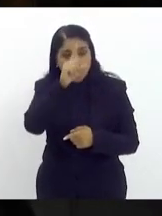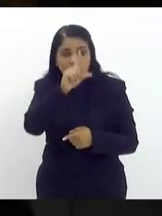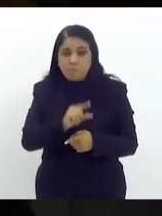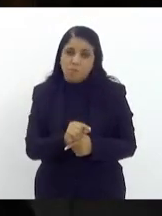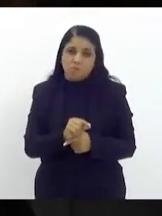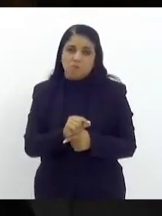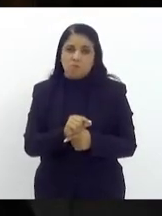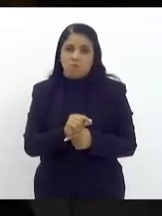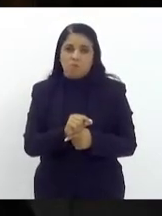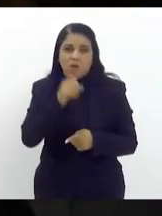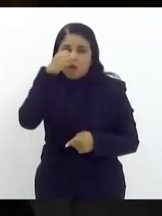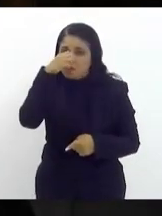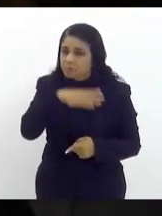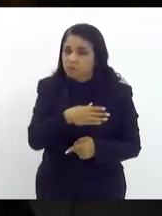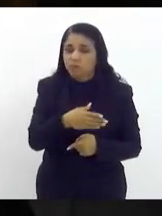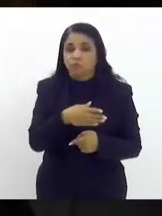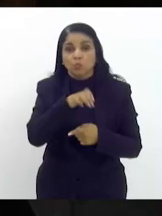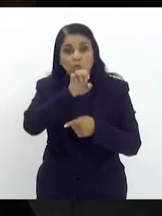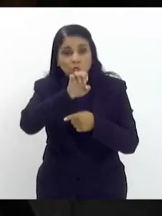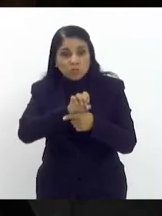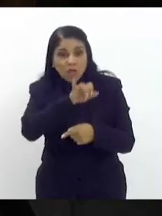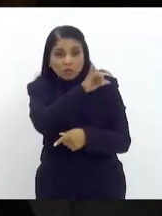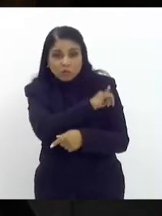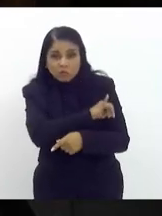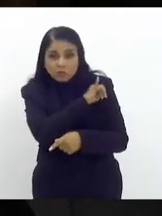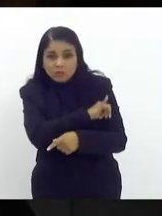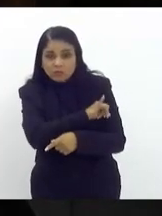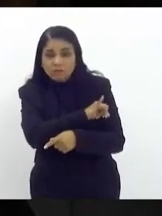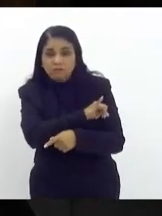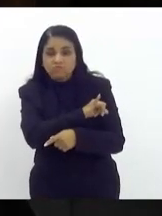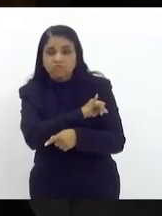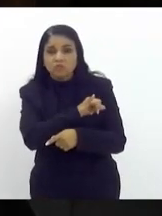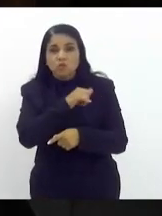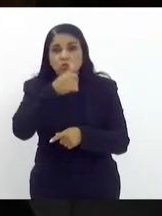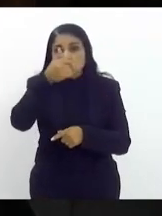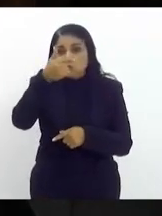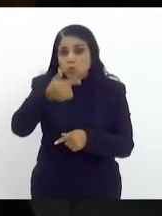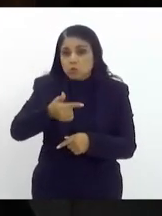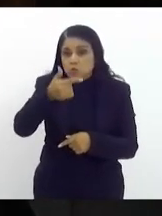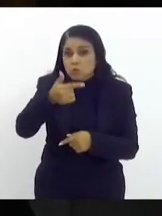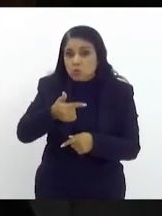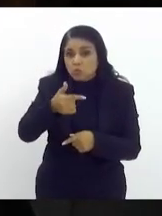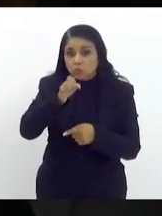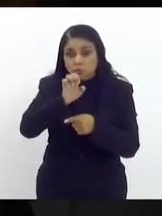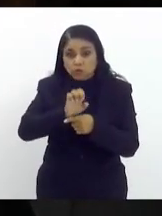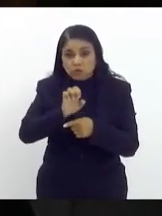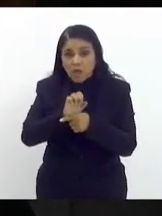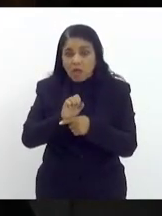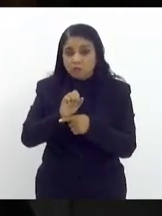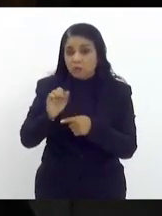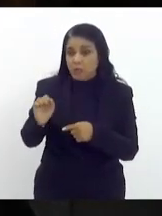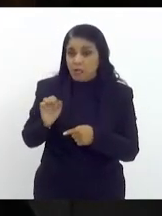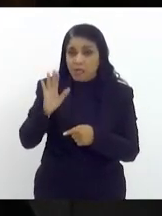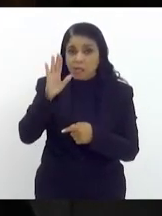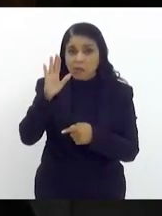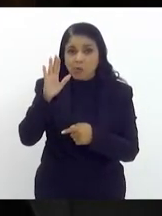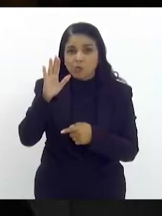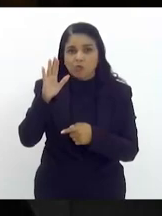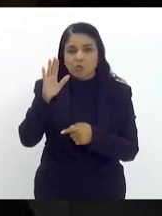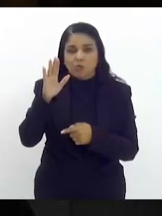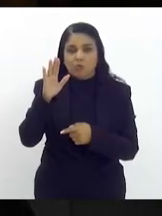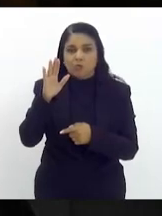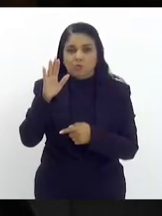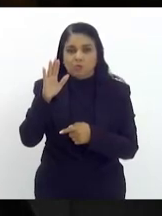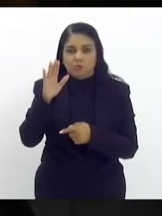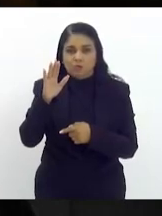um absurdo que esse estado segundo o mais rico da federação pague os